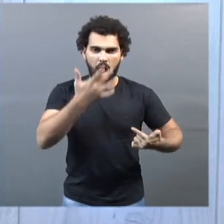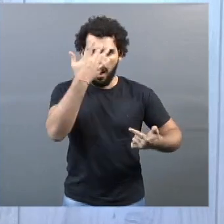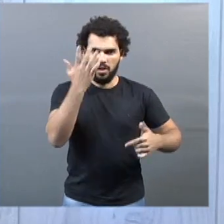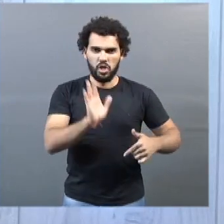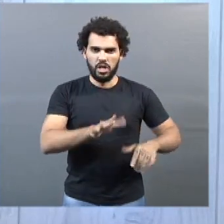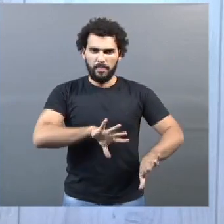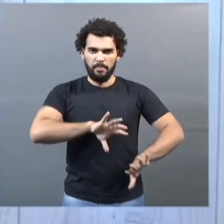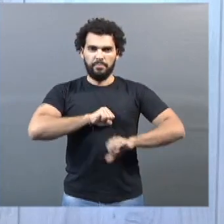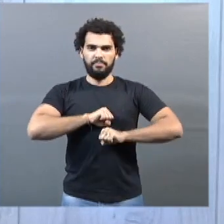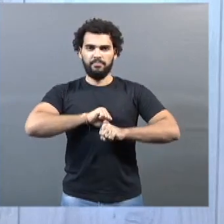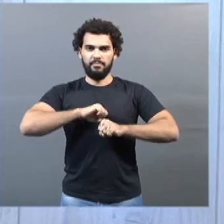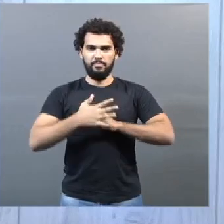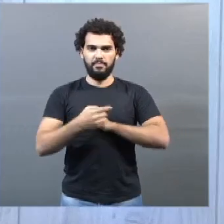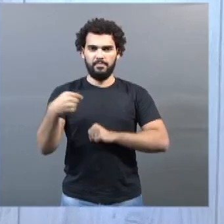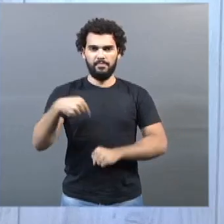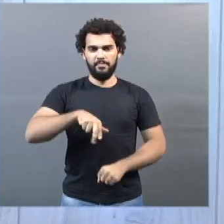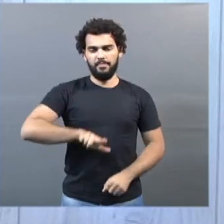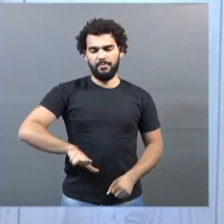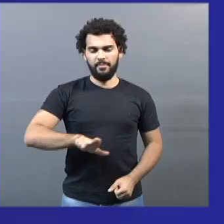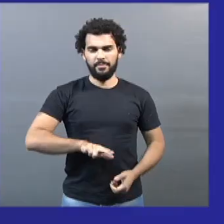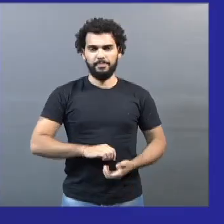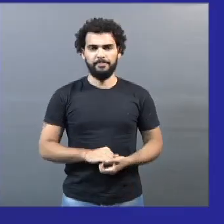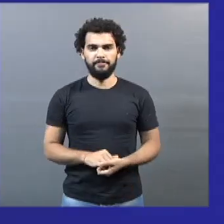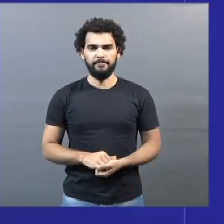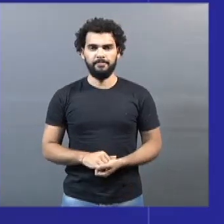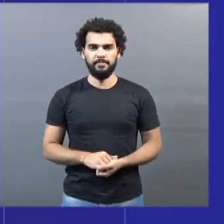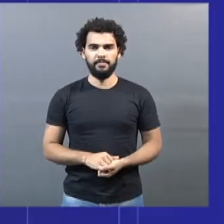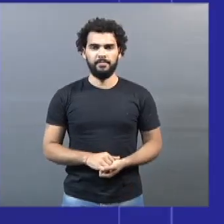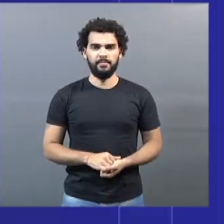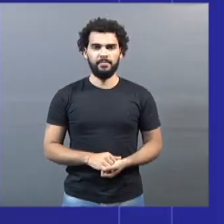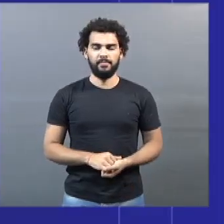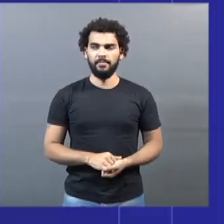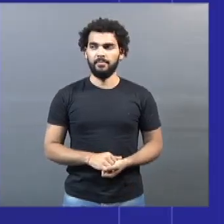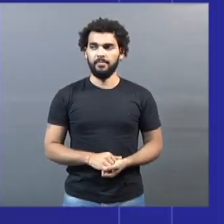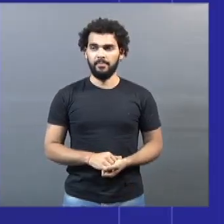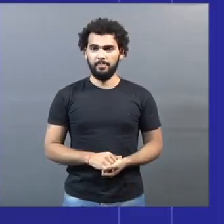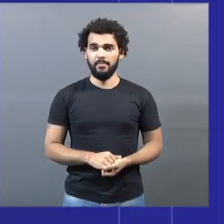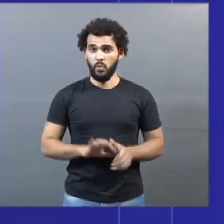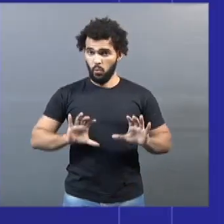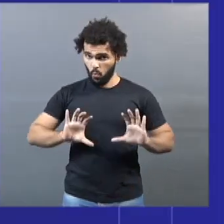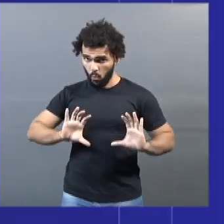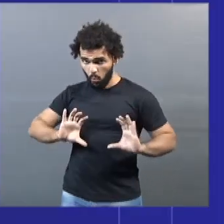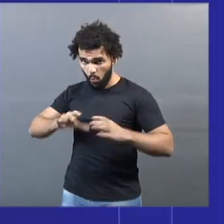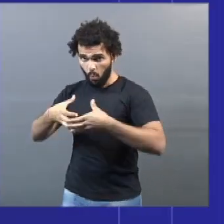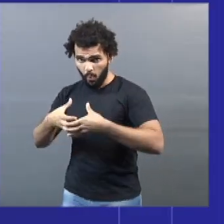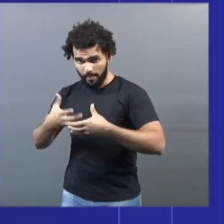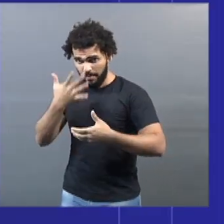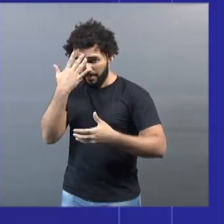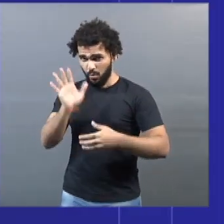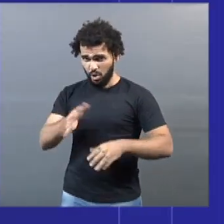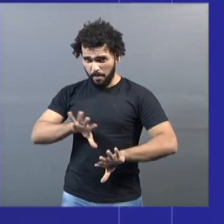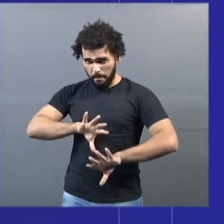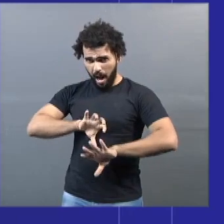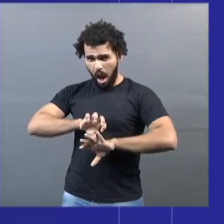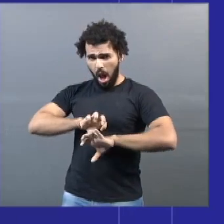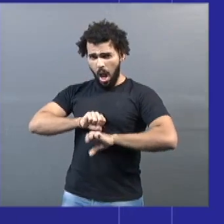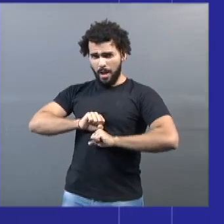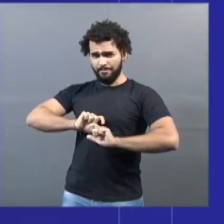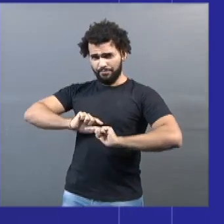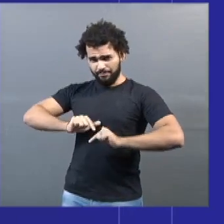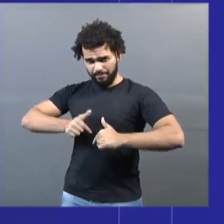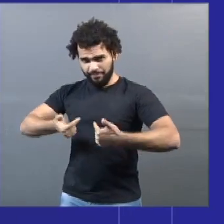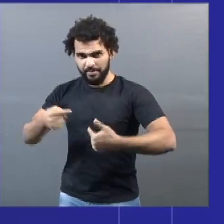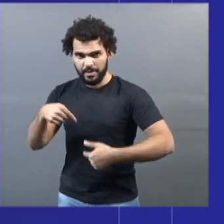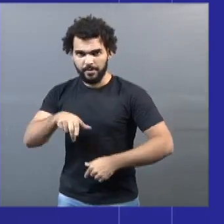Uberlândia. Veja. O coletivo dos atingidos pelo coronavírus em Uberlândia foi